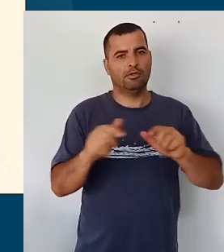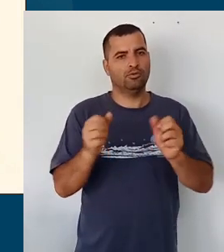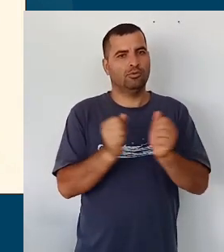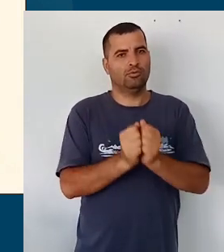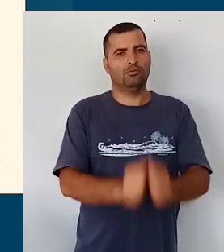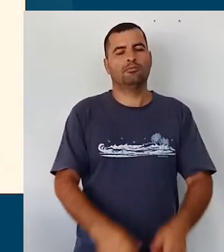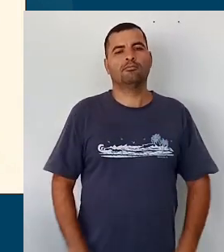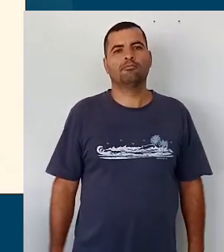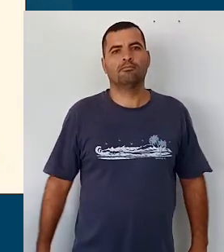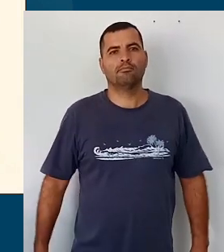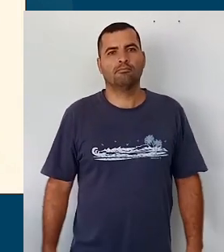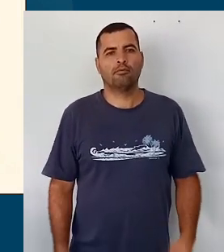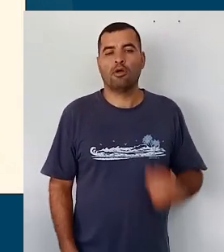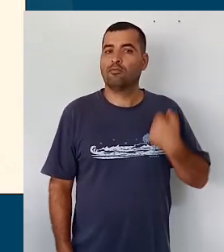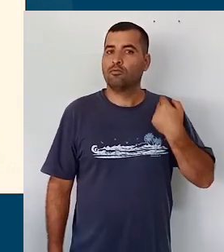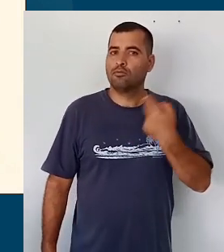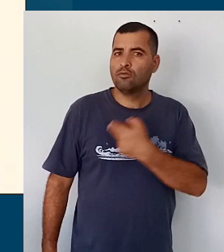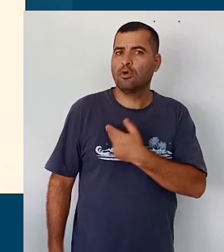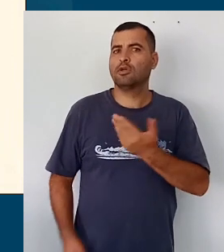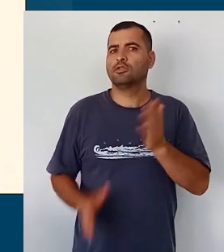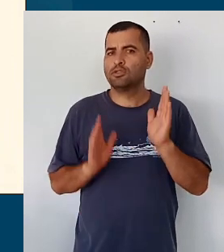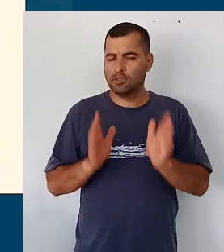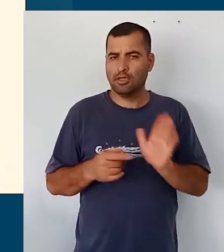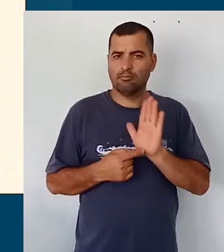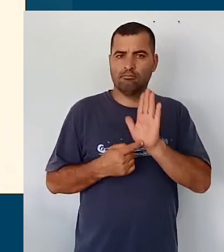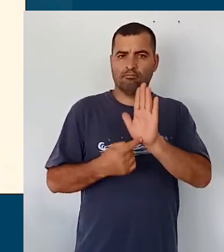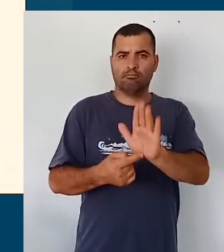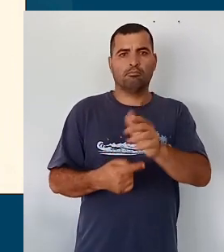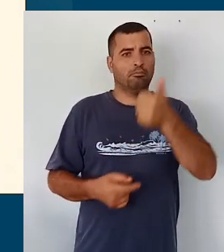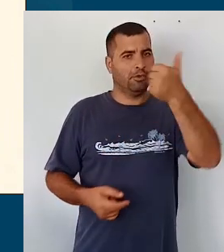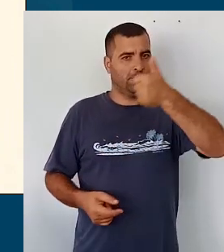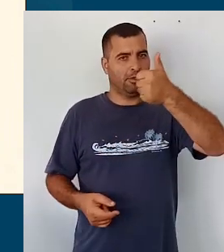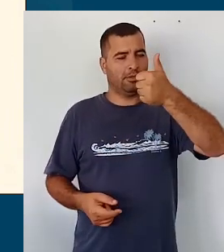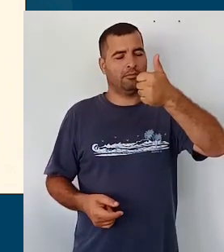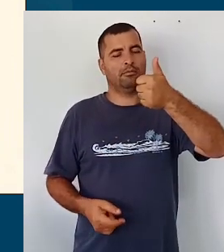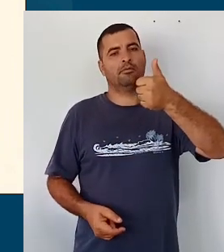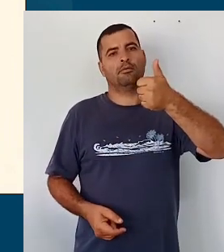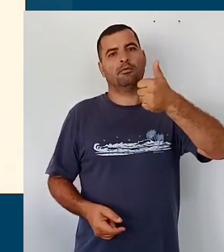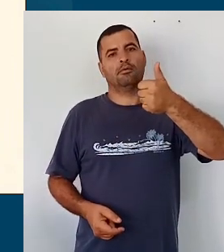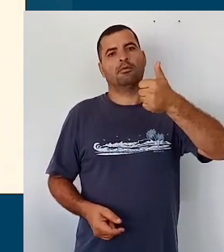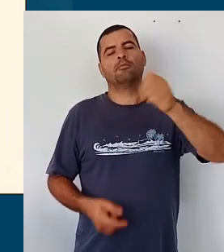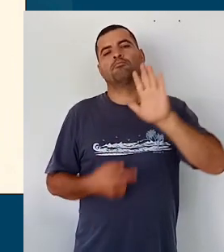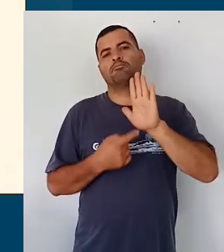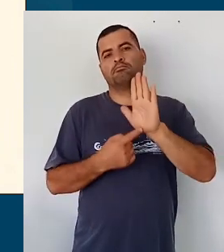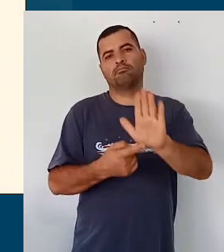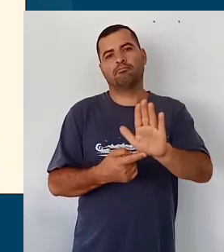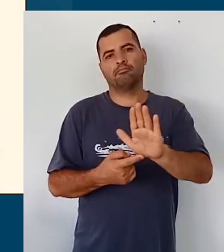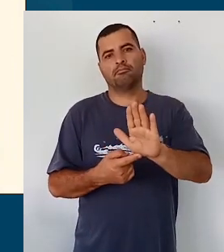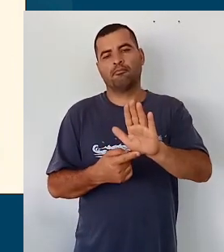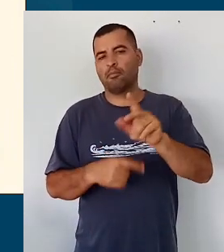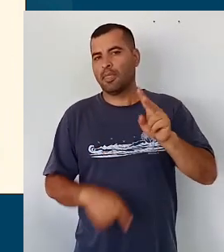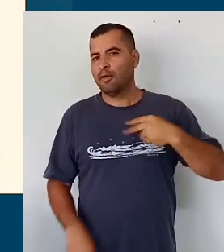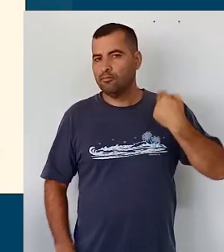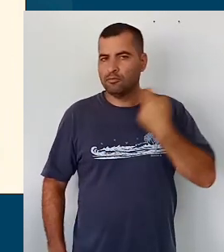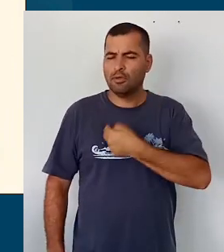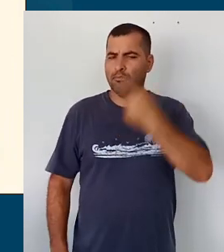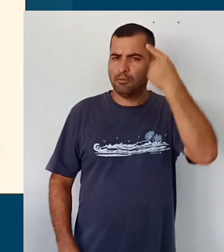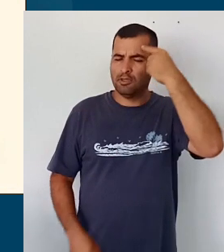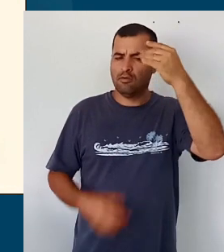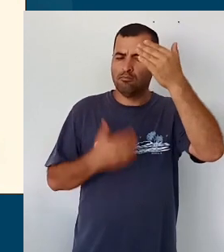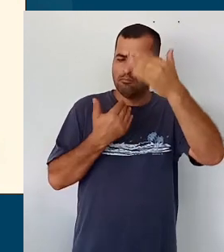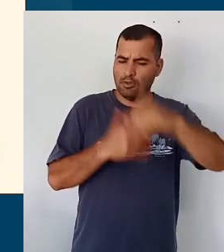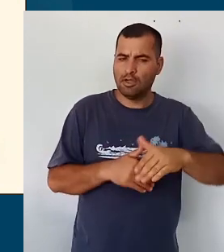Então, nós colocamos esse como um primeiro item para dizer que essa perspectiva de avaliação